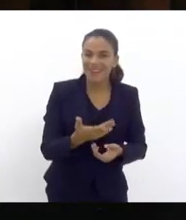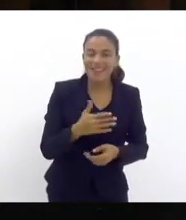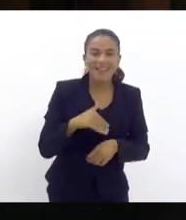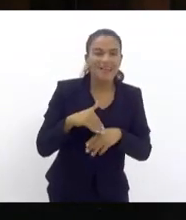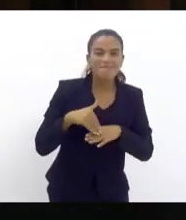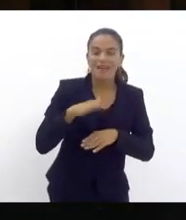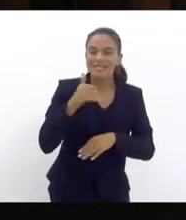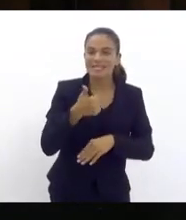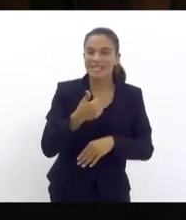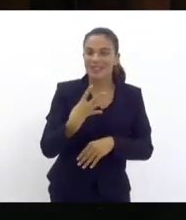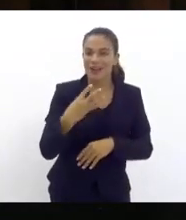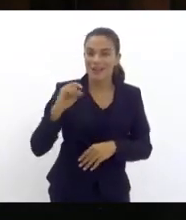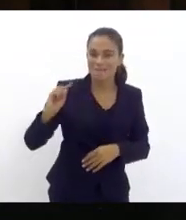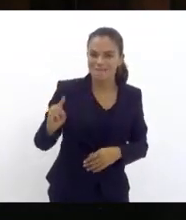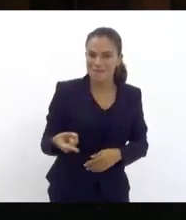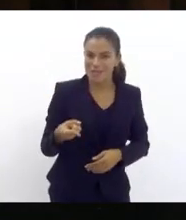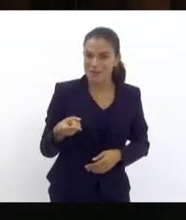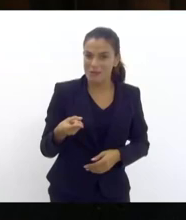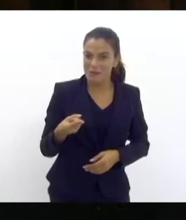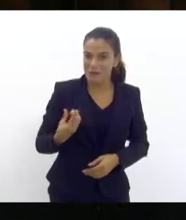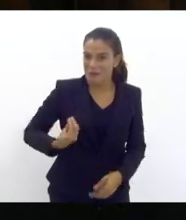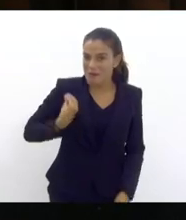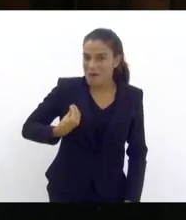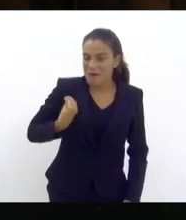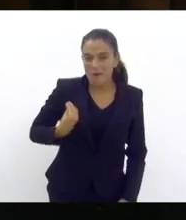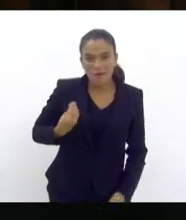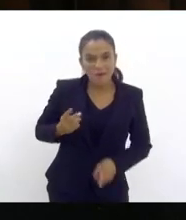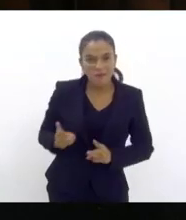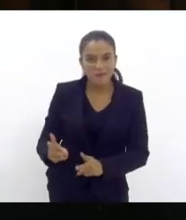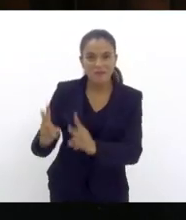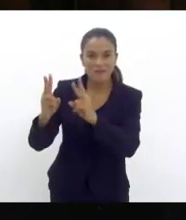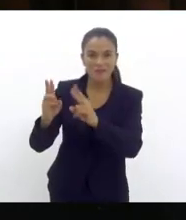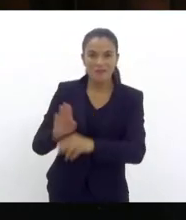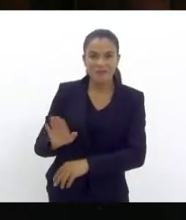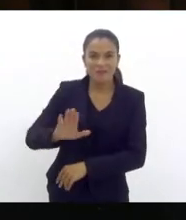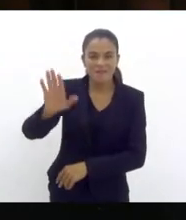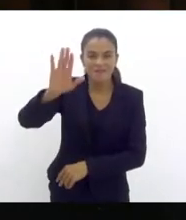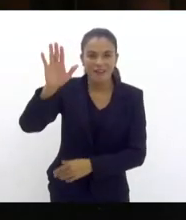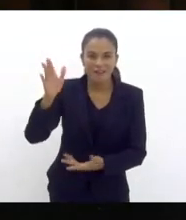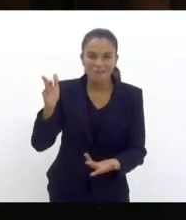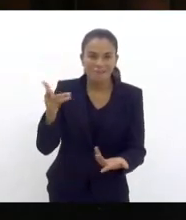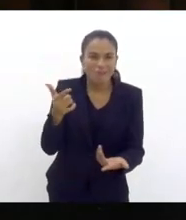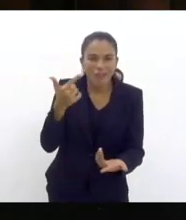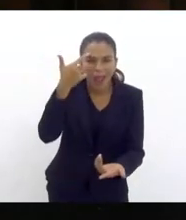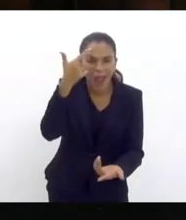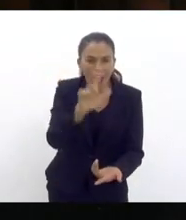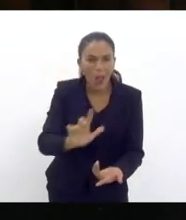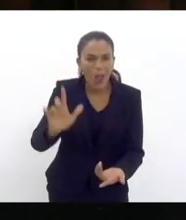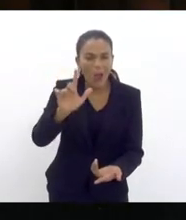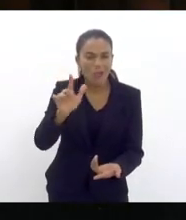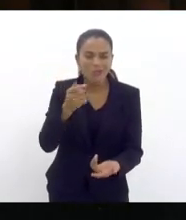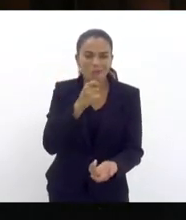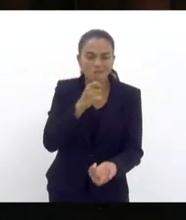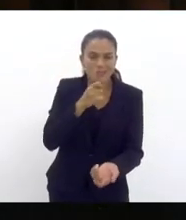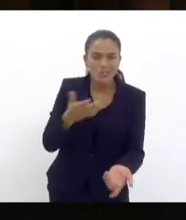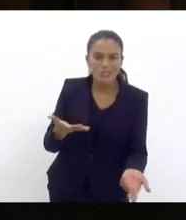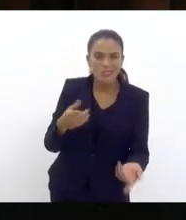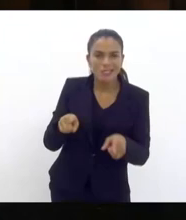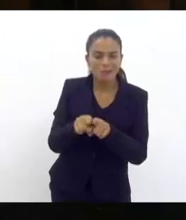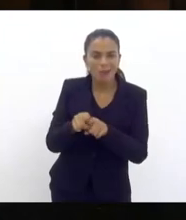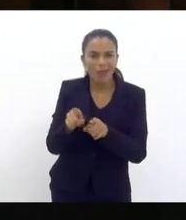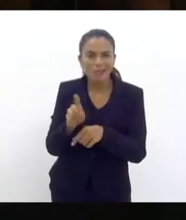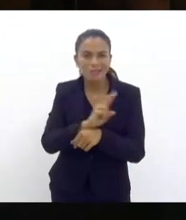mil moradores da favela se encontram reféns de uma lógica insana, absurda, de